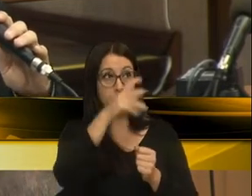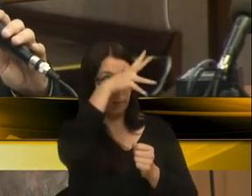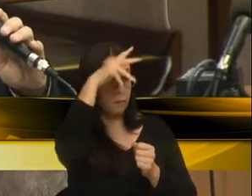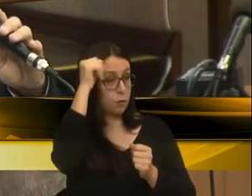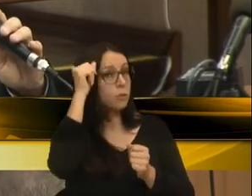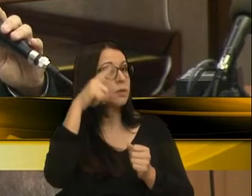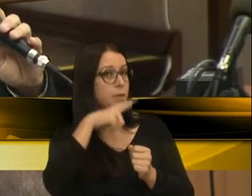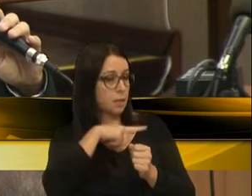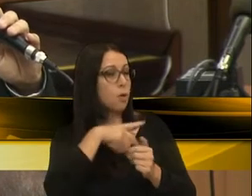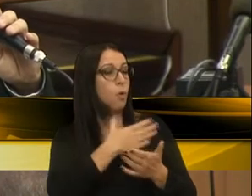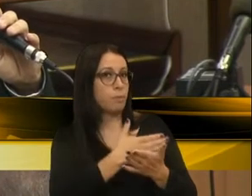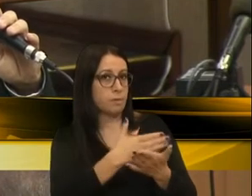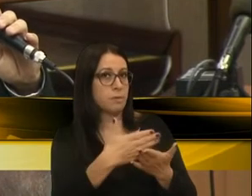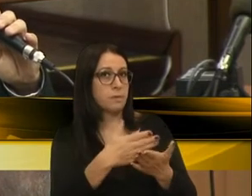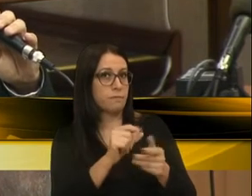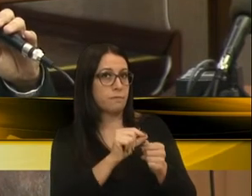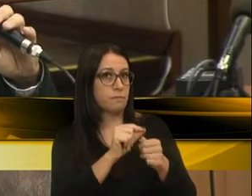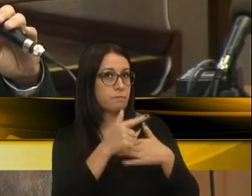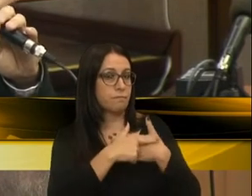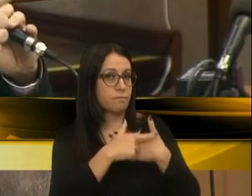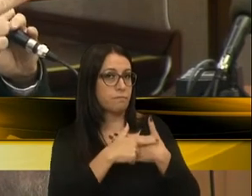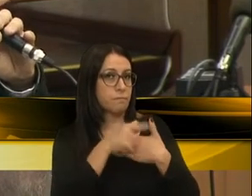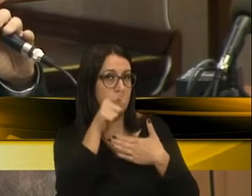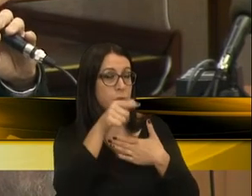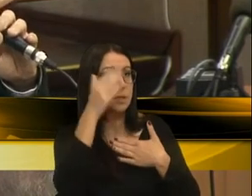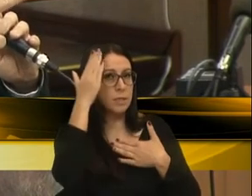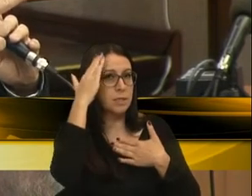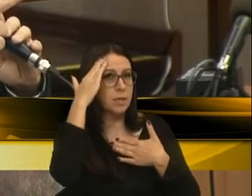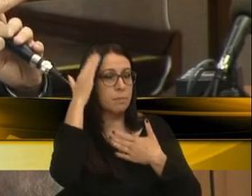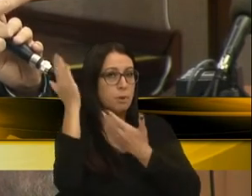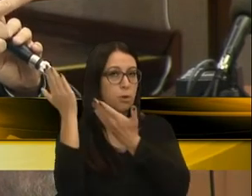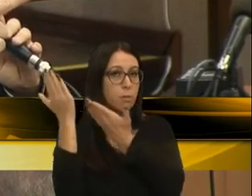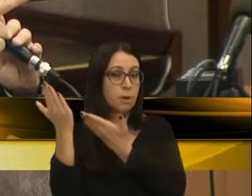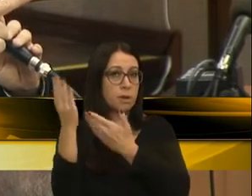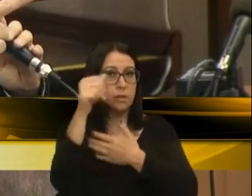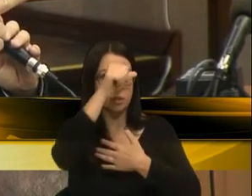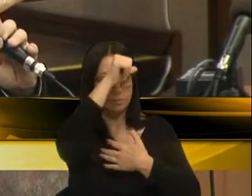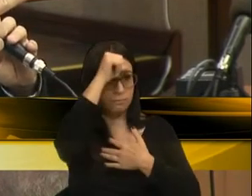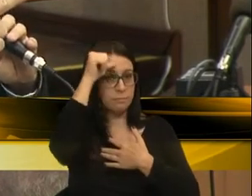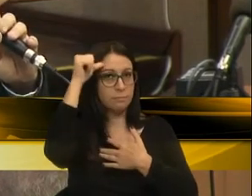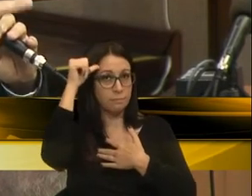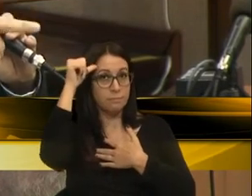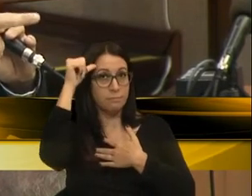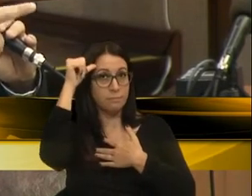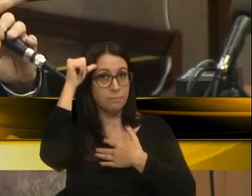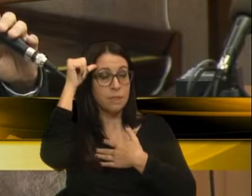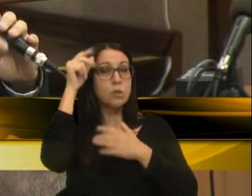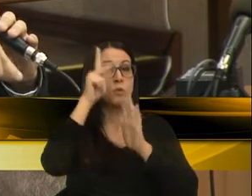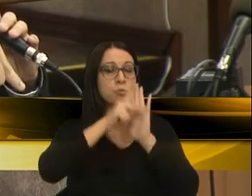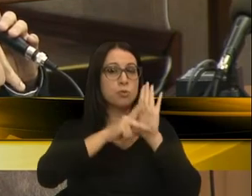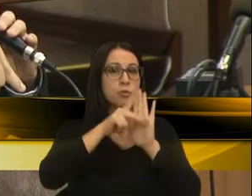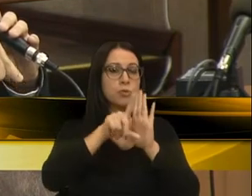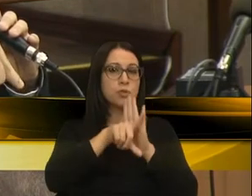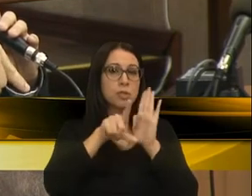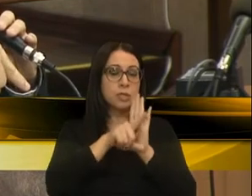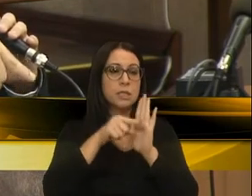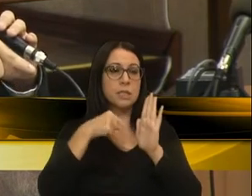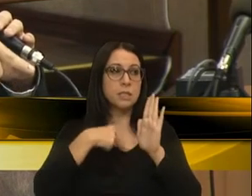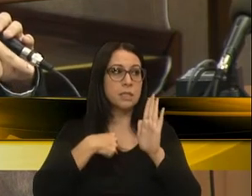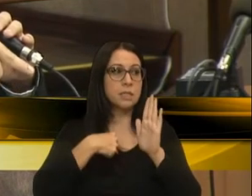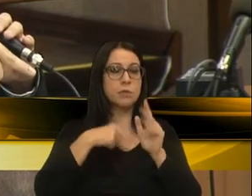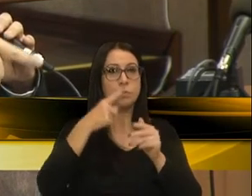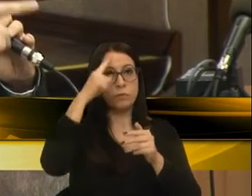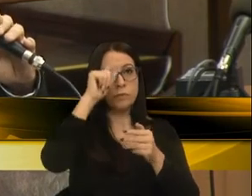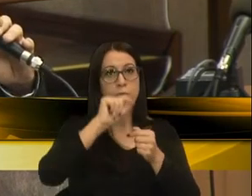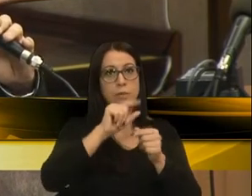tem que começar a fazer a sua parte. E o senhor sabe a homenagem que nós fizemos para a Carilissa e os projetos de lei que inclusive eu sou autor da Semana